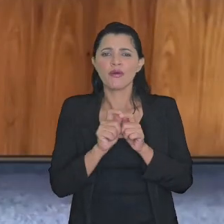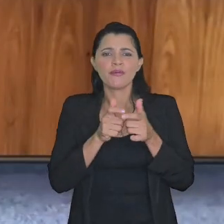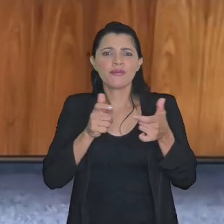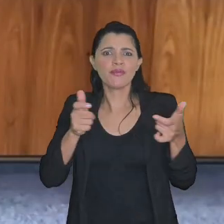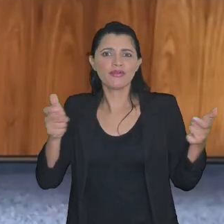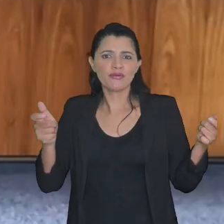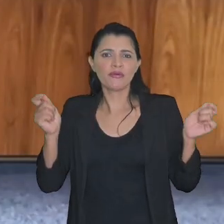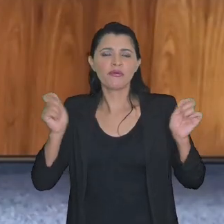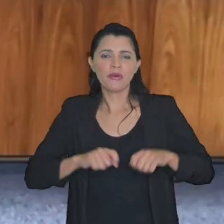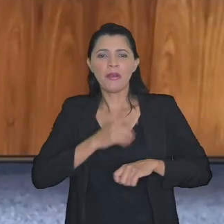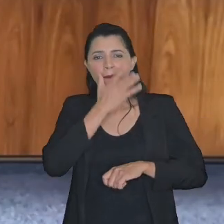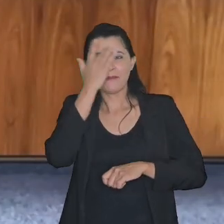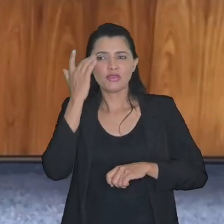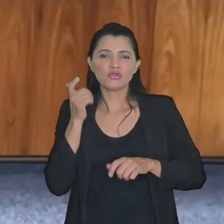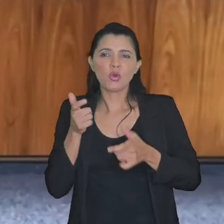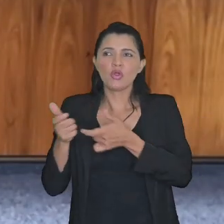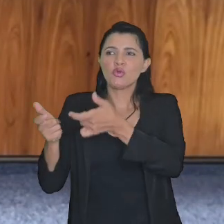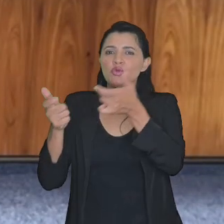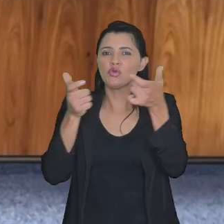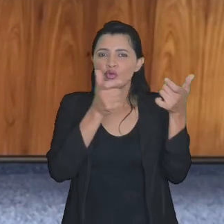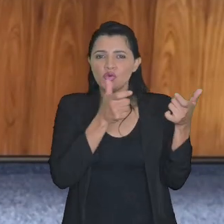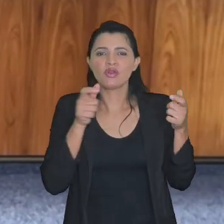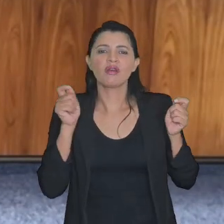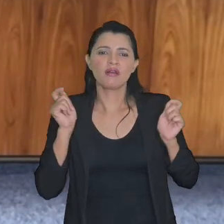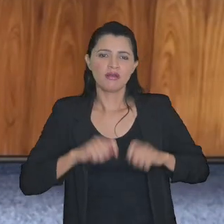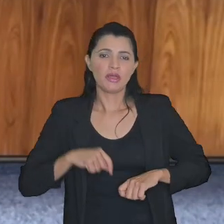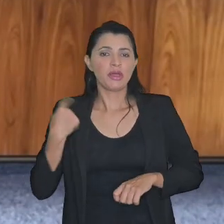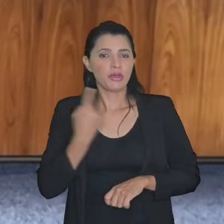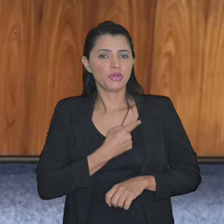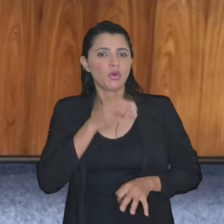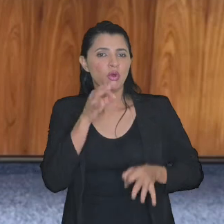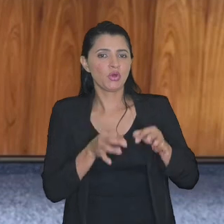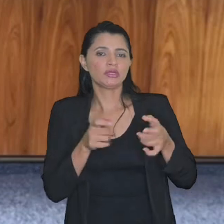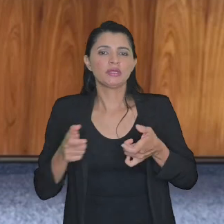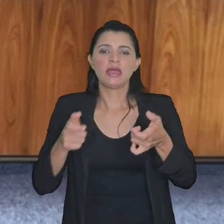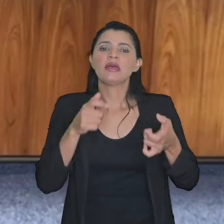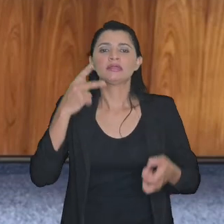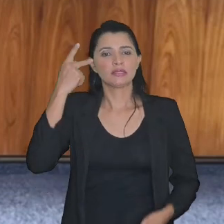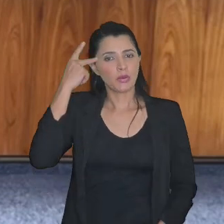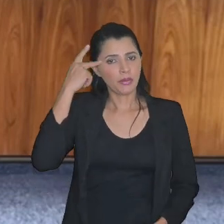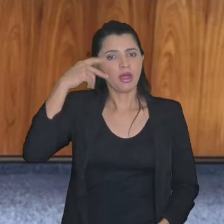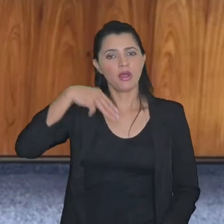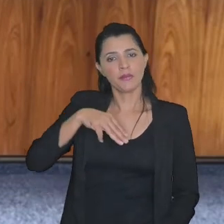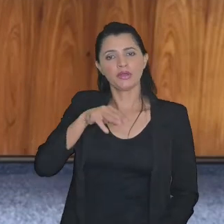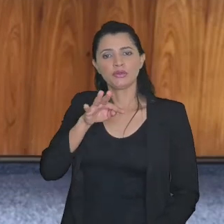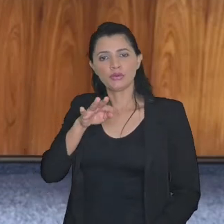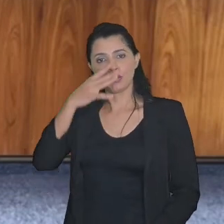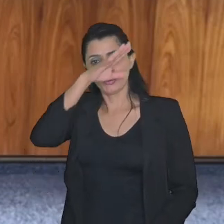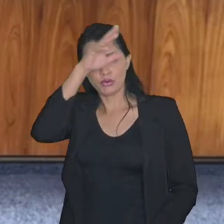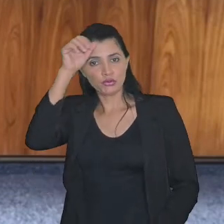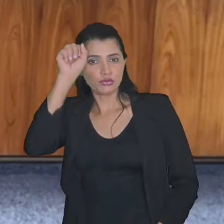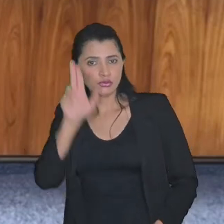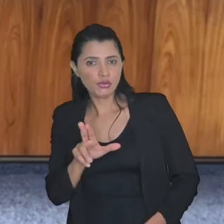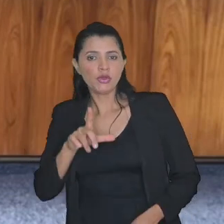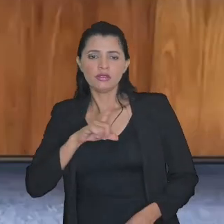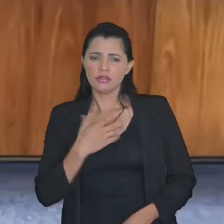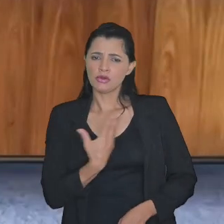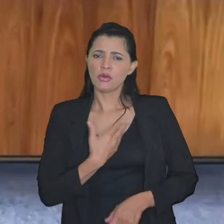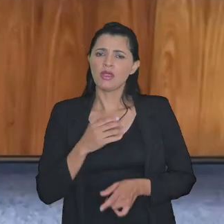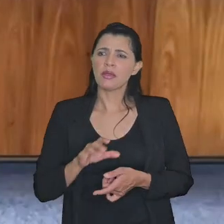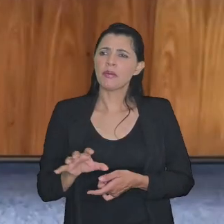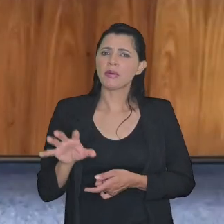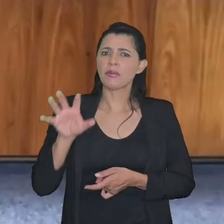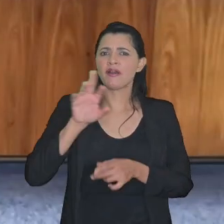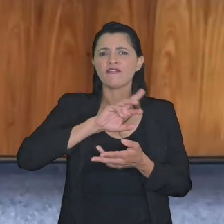levou para muitos lugares aqui nossa jurisdição é São Paulo Mato Grosso do Sul e nós temos colegas assistindo de todos os lugares e também